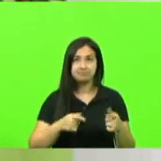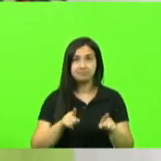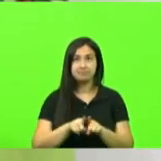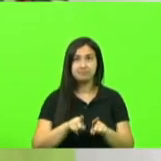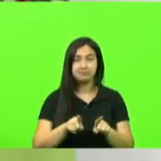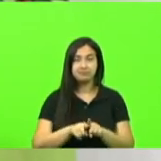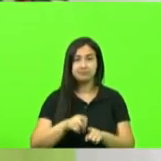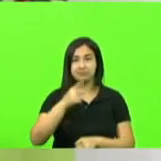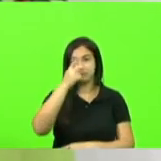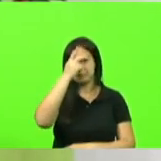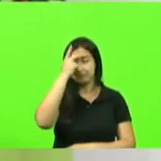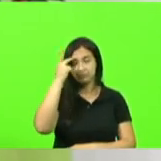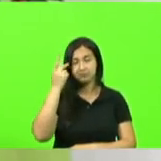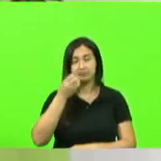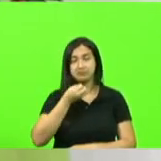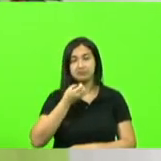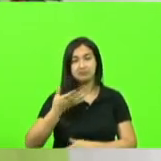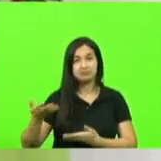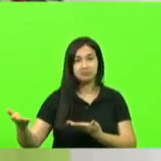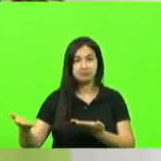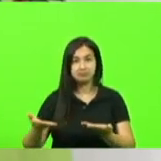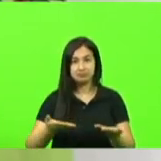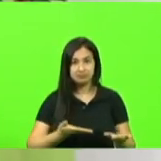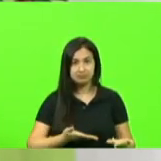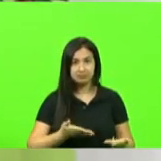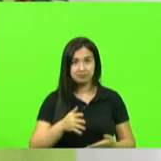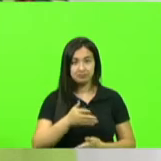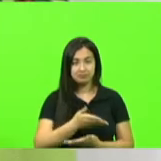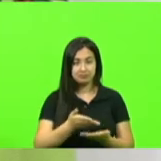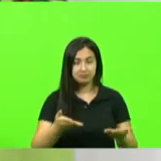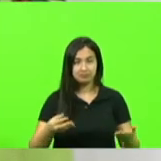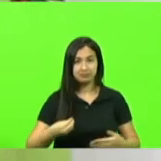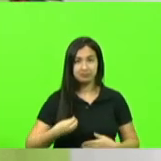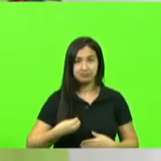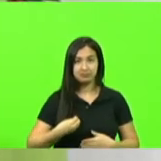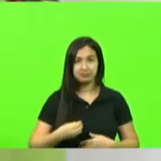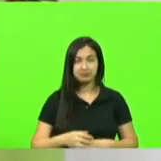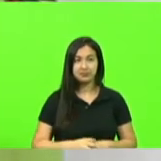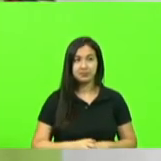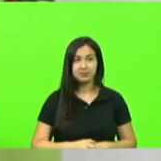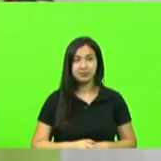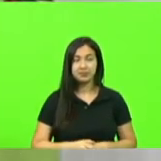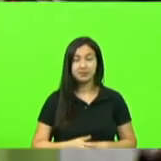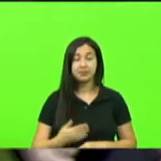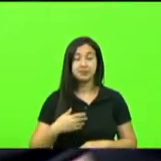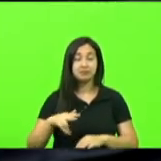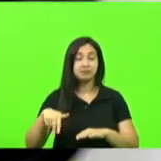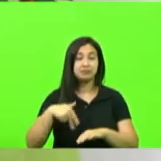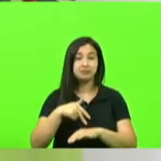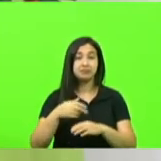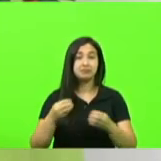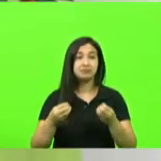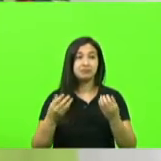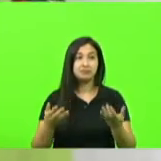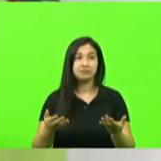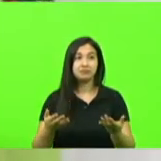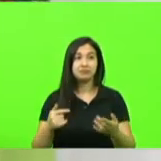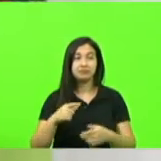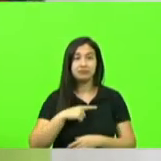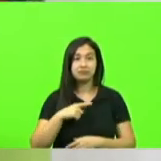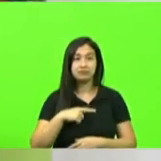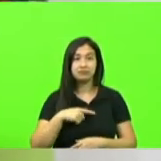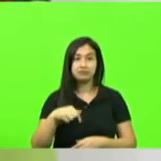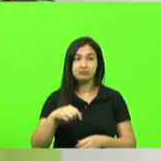de Maravilha sejam sempre bem-vindos presidente o que me faz vir à tribuna nós temos na cidade de